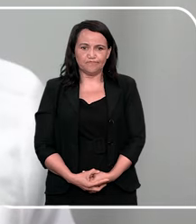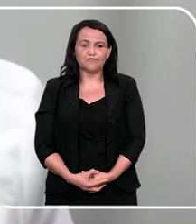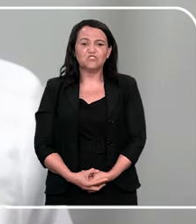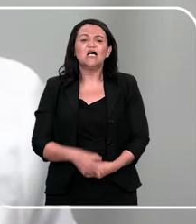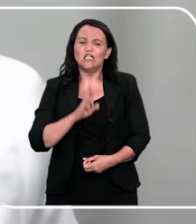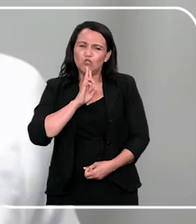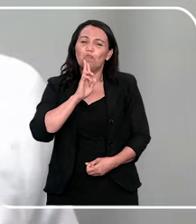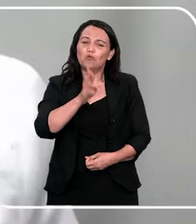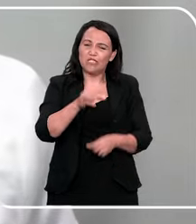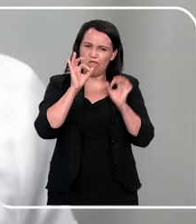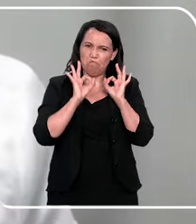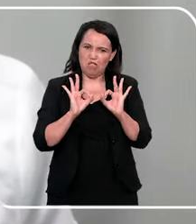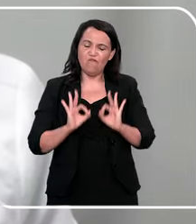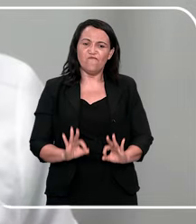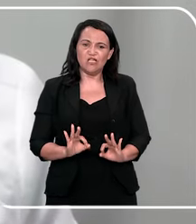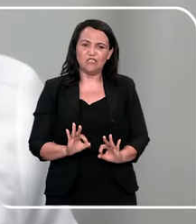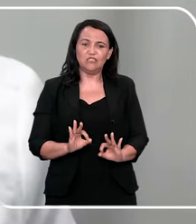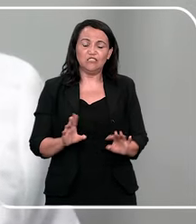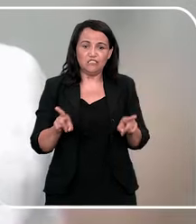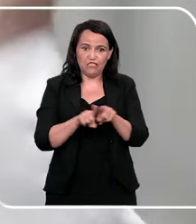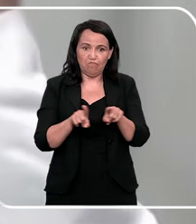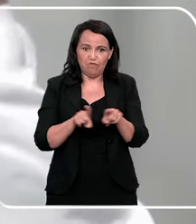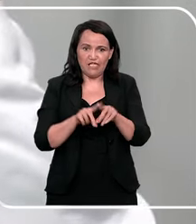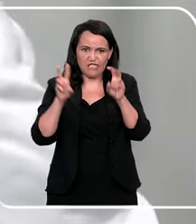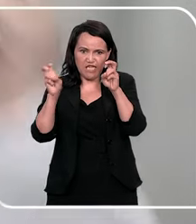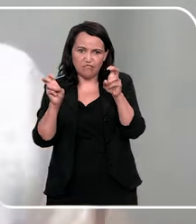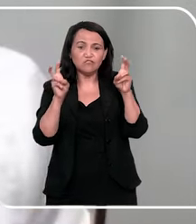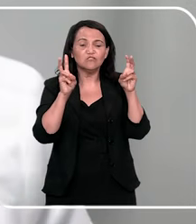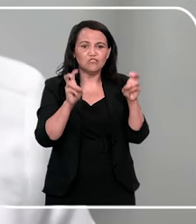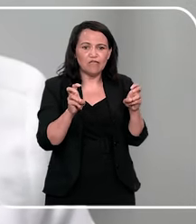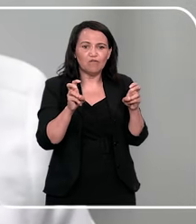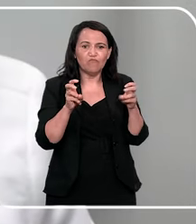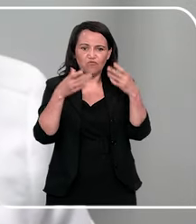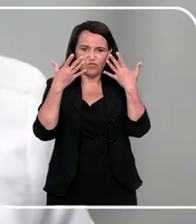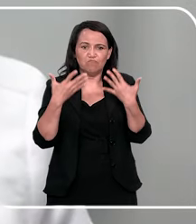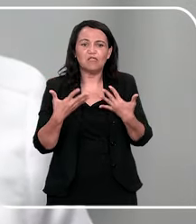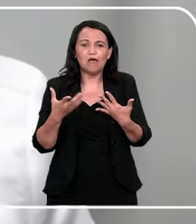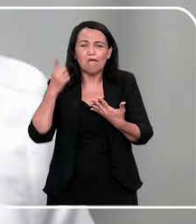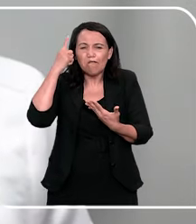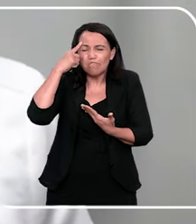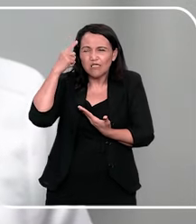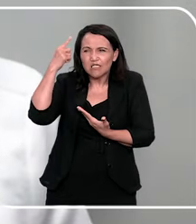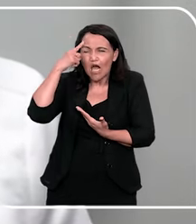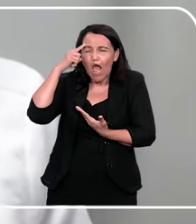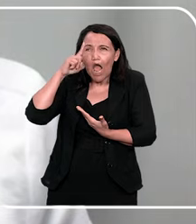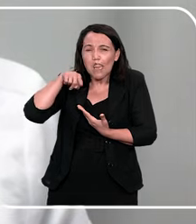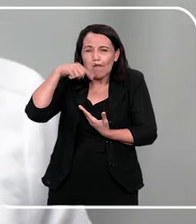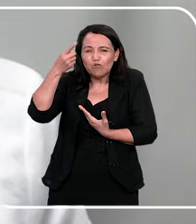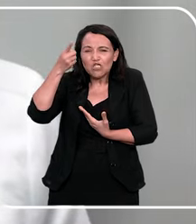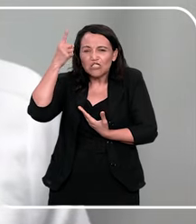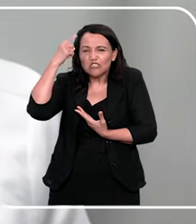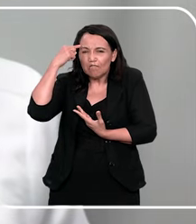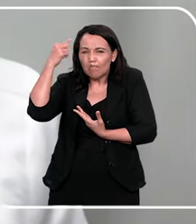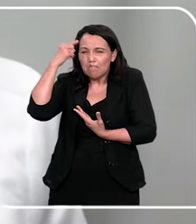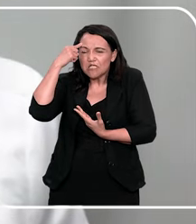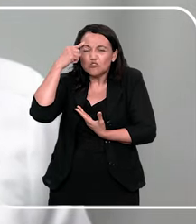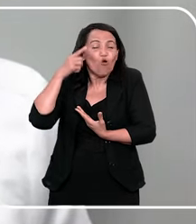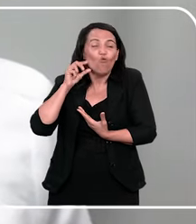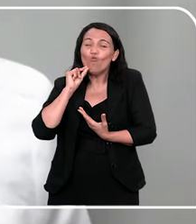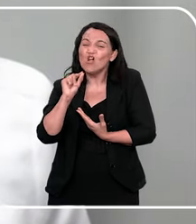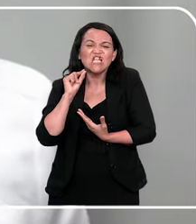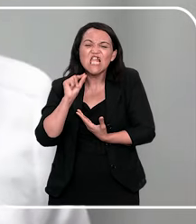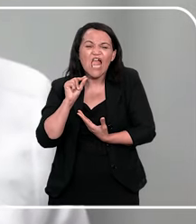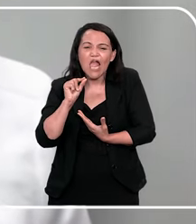Respondeu muito bem. Inclusive, conversando sobre esse assunto, me fez pensar, depois que a gente tem um pouco de menção do que seria o abuso